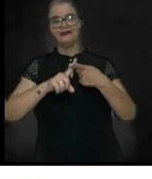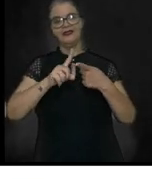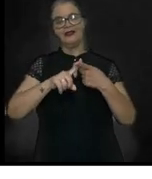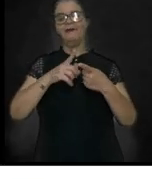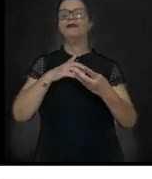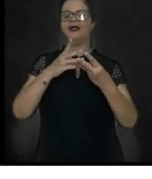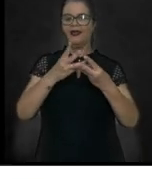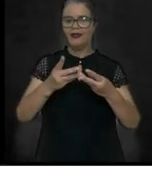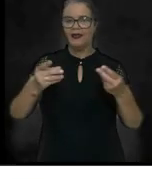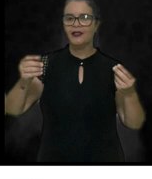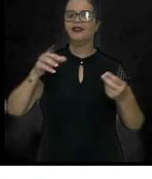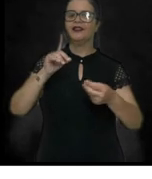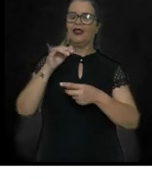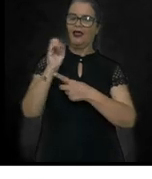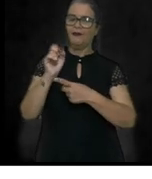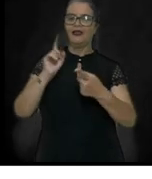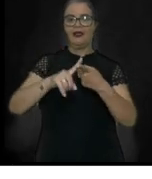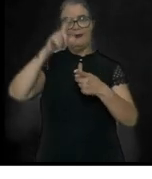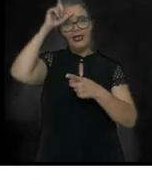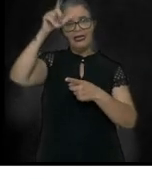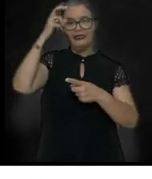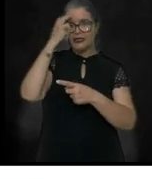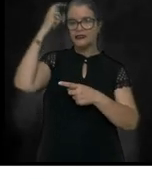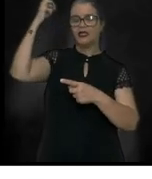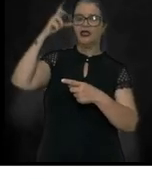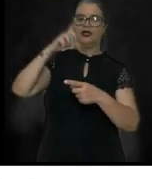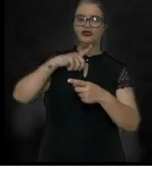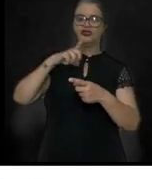líderes intelectuais, poetas,